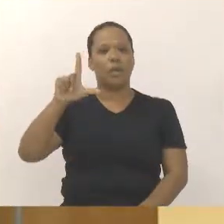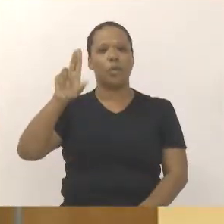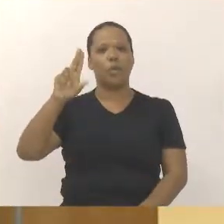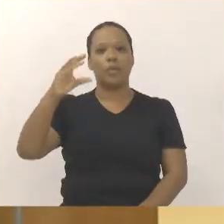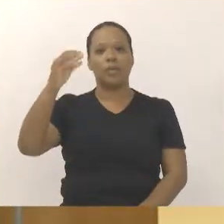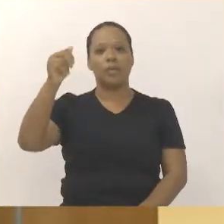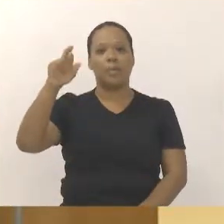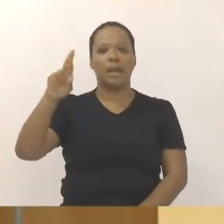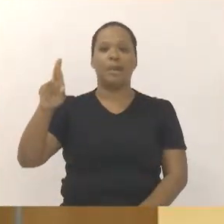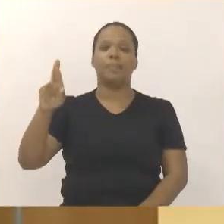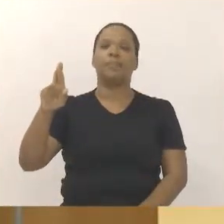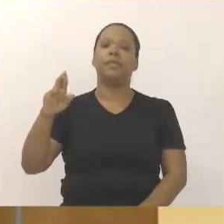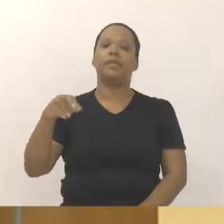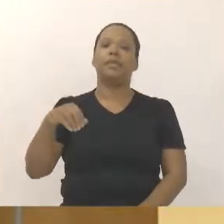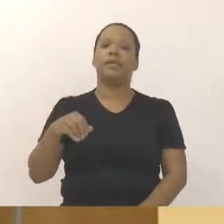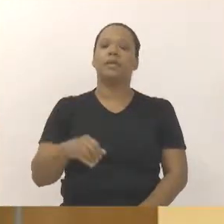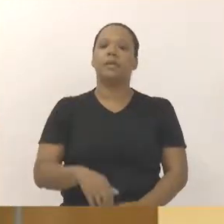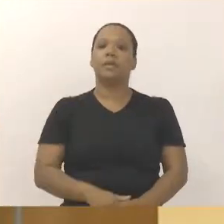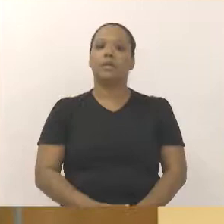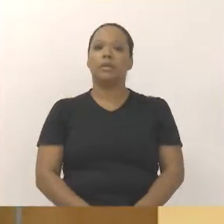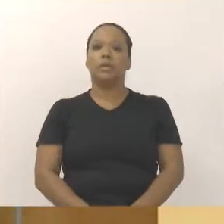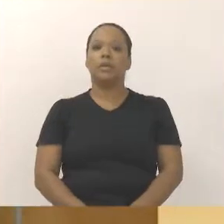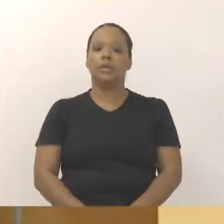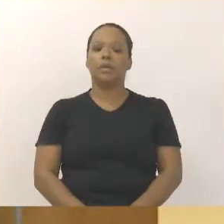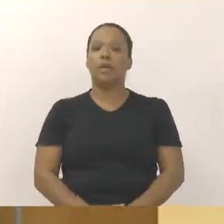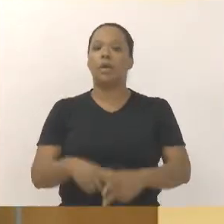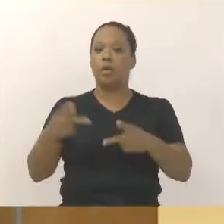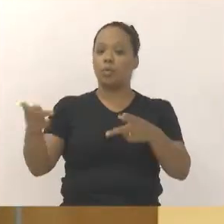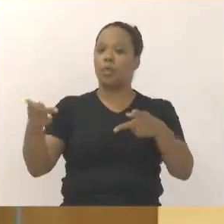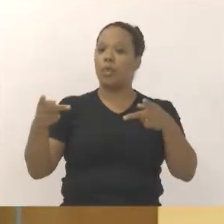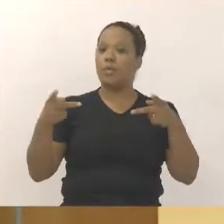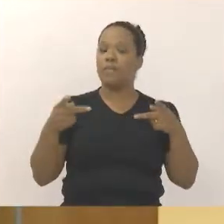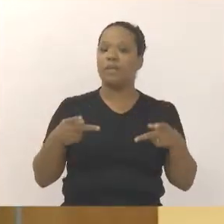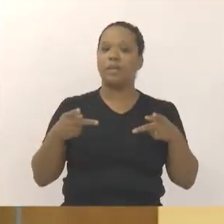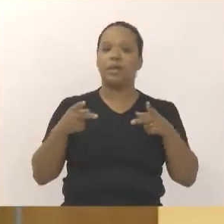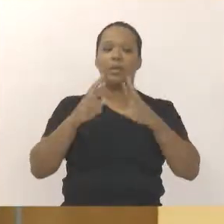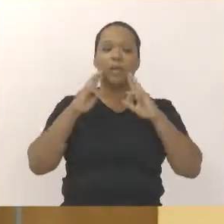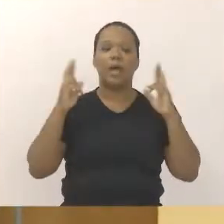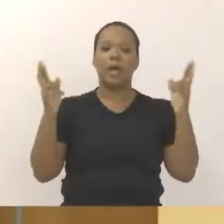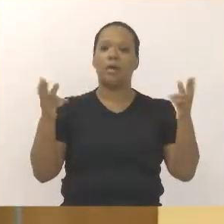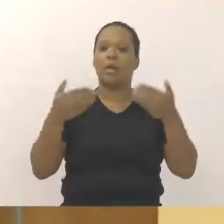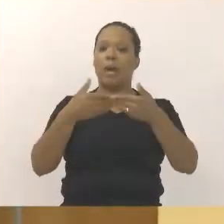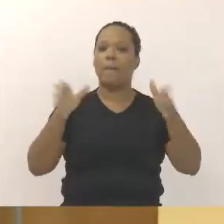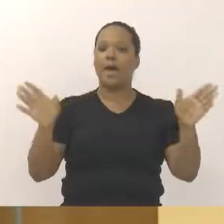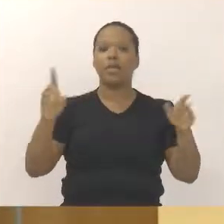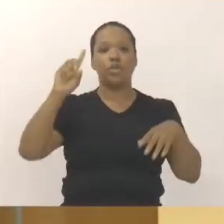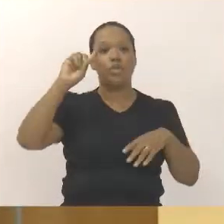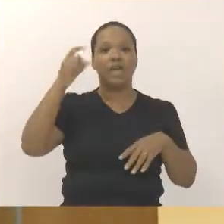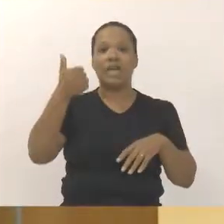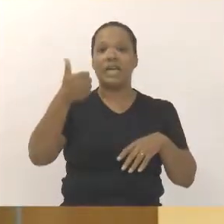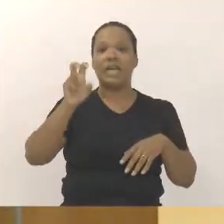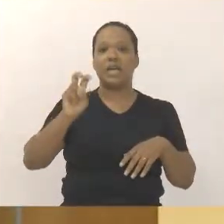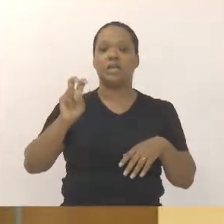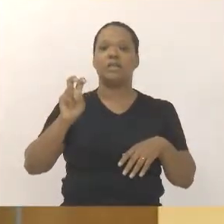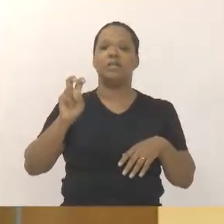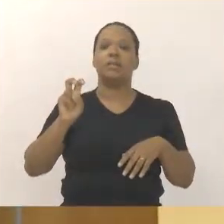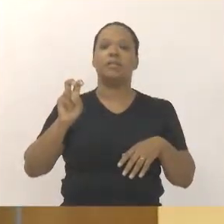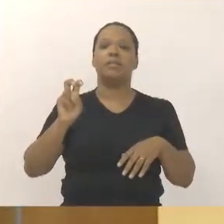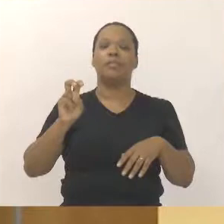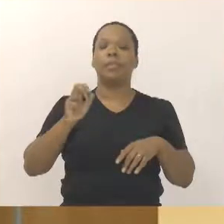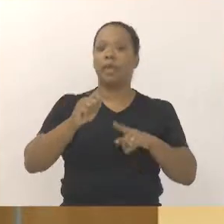a Abdel de Madureira, onde a gente está convidando, nesse momento, para uma audiência pública, que será no dia 15 de agosto, às 19 horas,